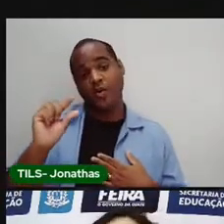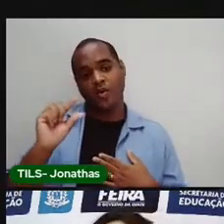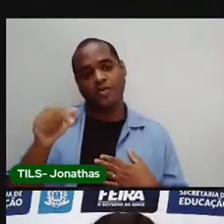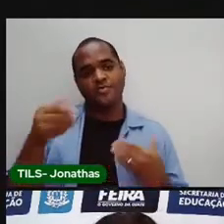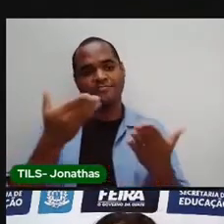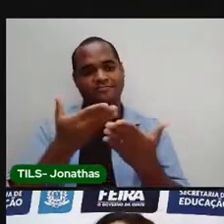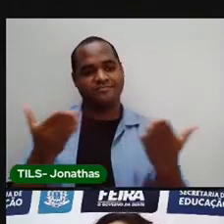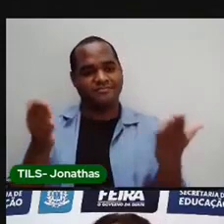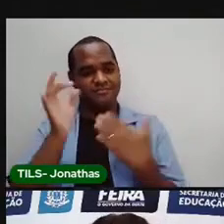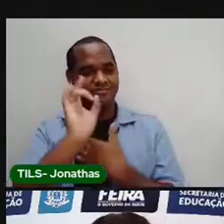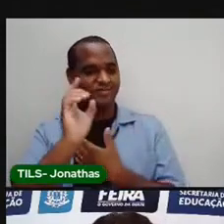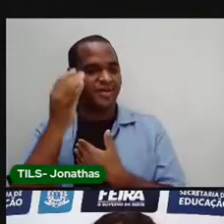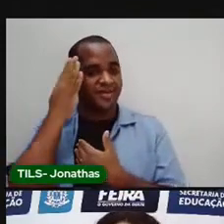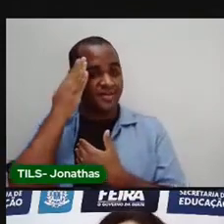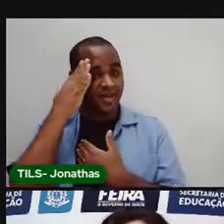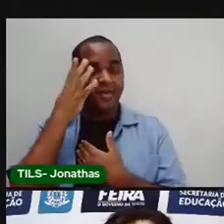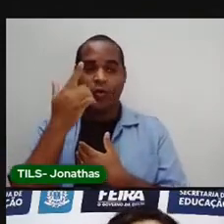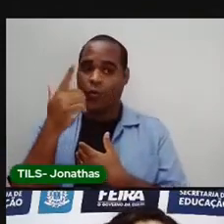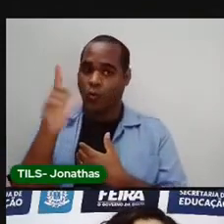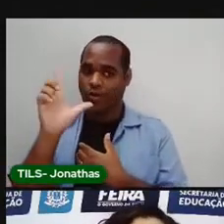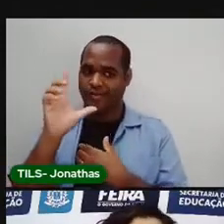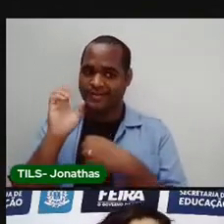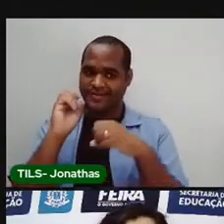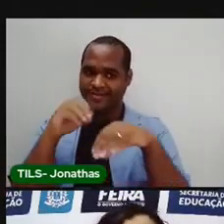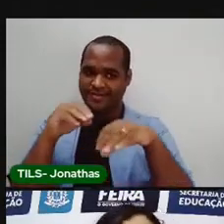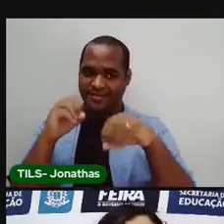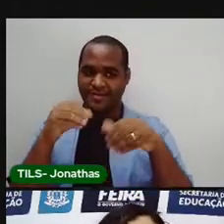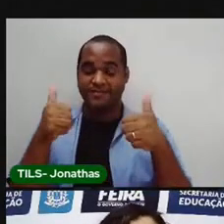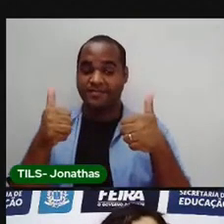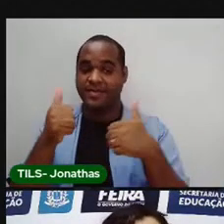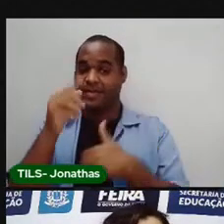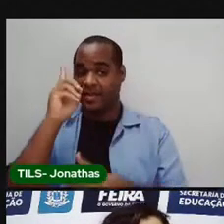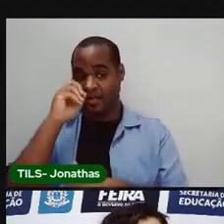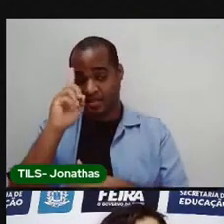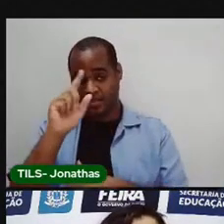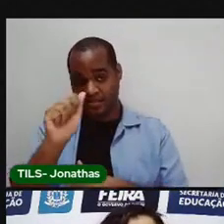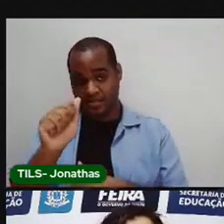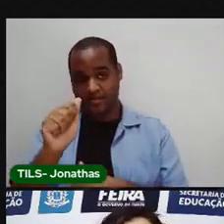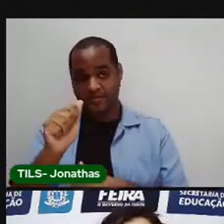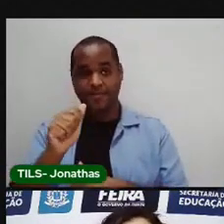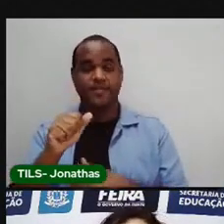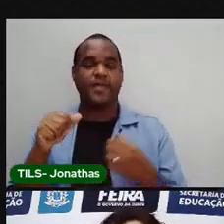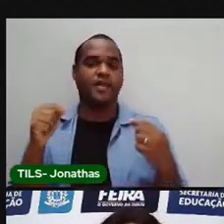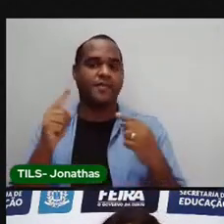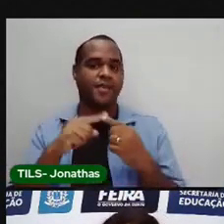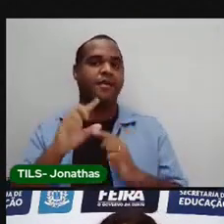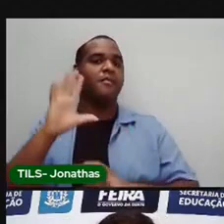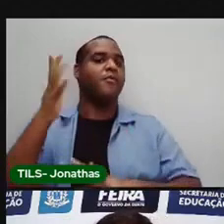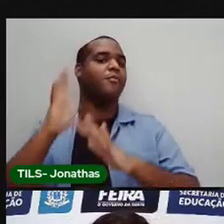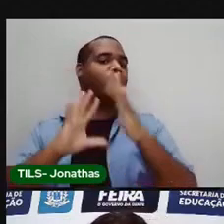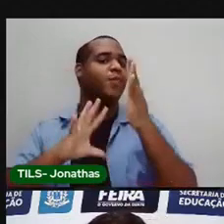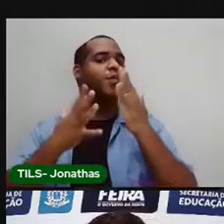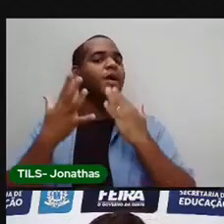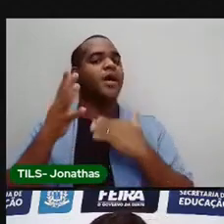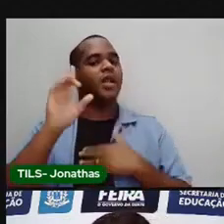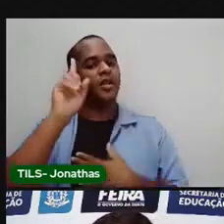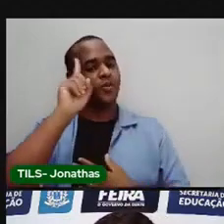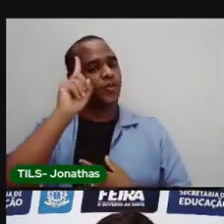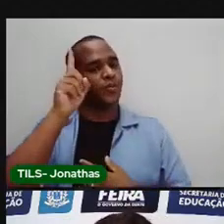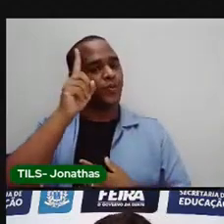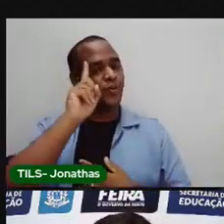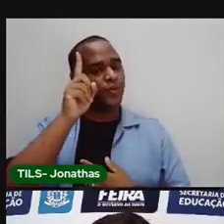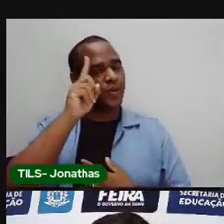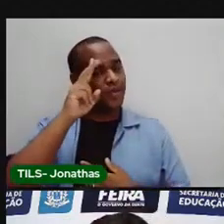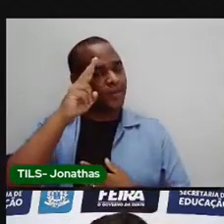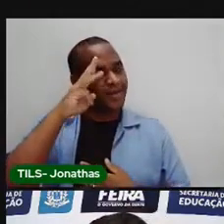já sabe o que foi visto na outra aula. Diariamente, são coisas que acontecem todos os dias.